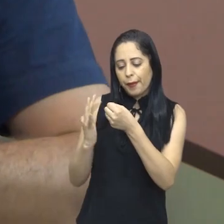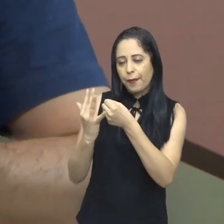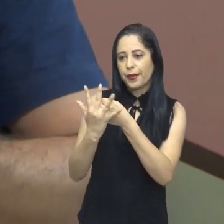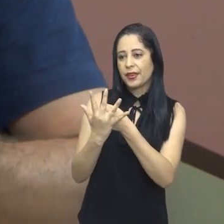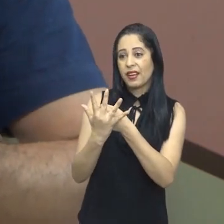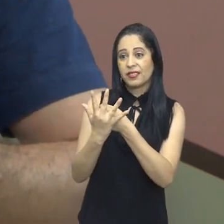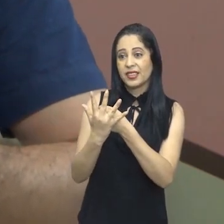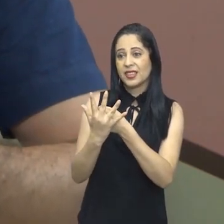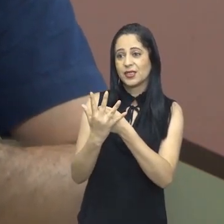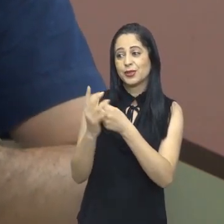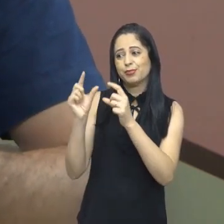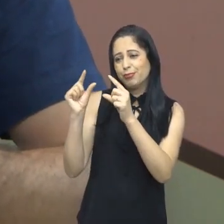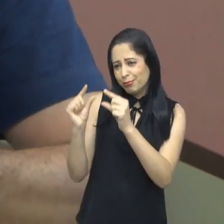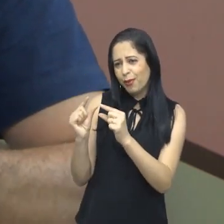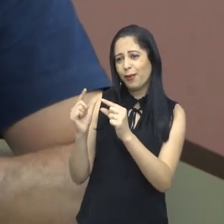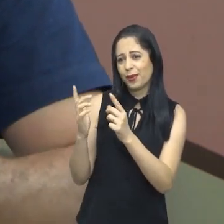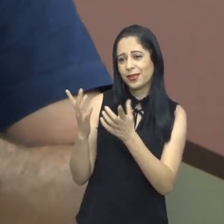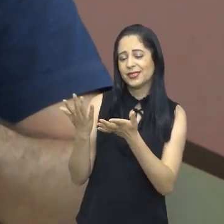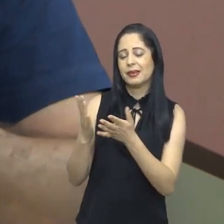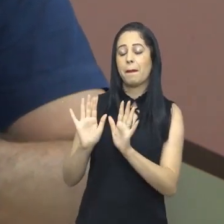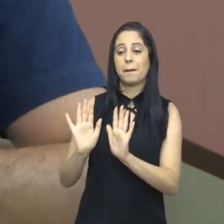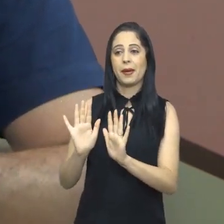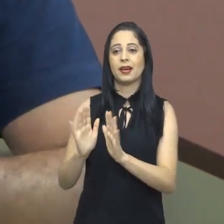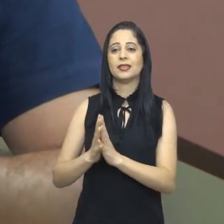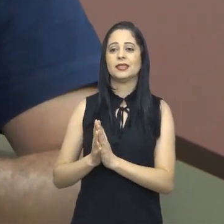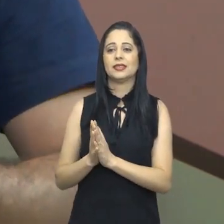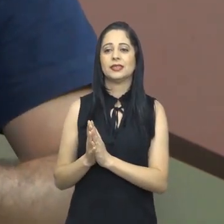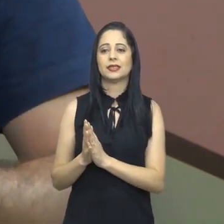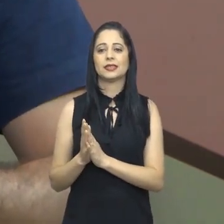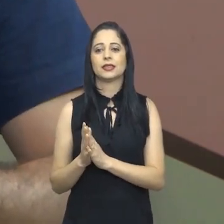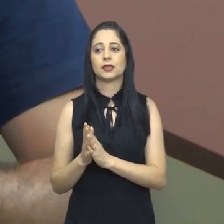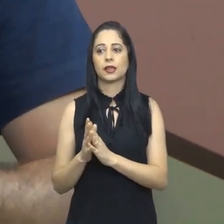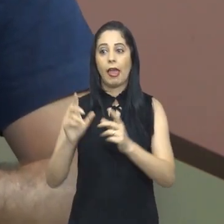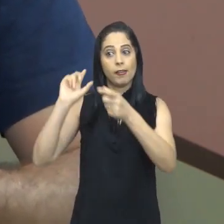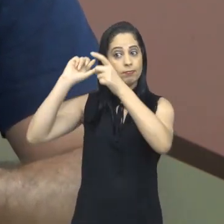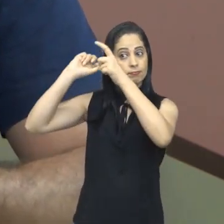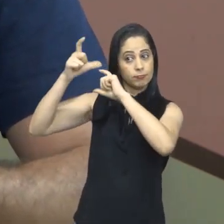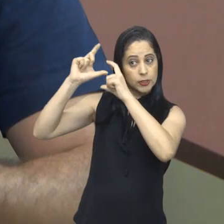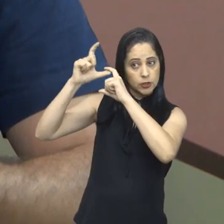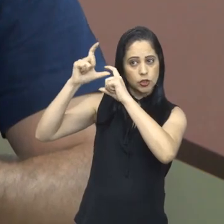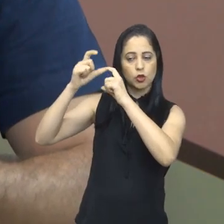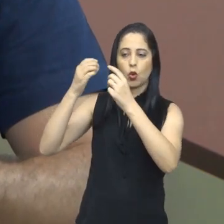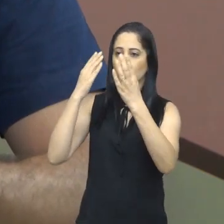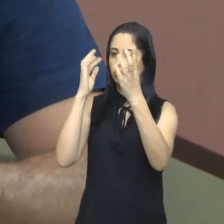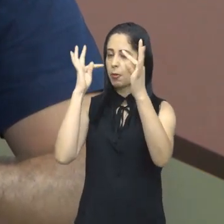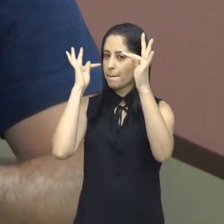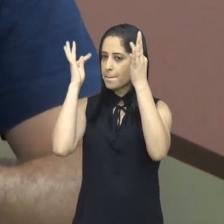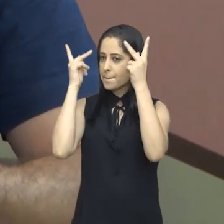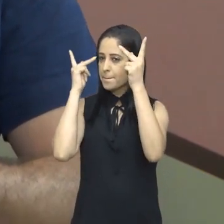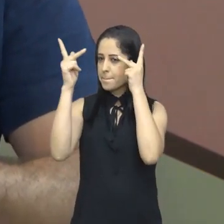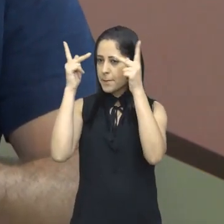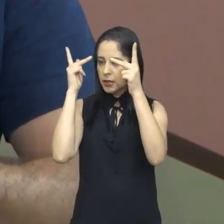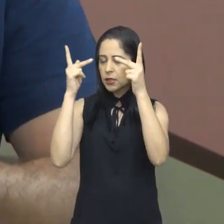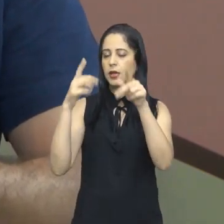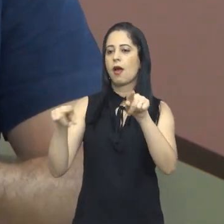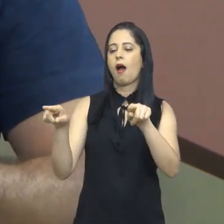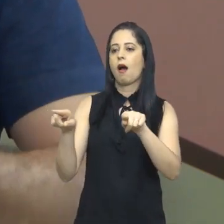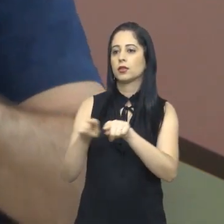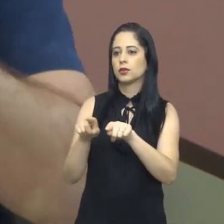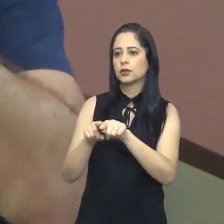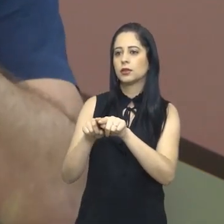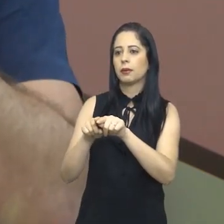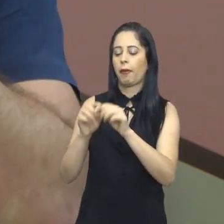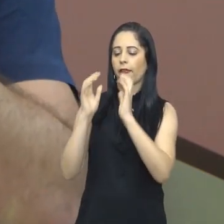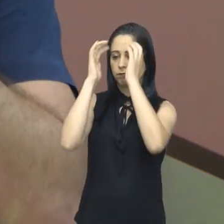bastante coisa de pós-covid, de covid, né? A gente não sabe tudo. Acho que transtornos psiquiátricos e neurológicos, acho que é um